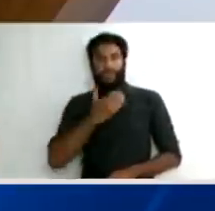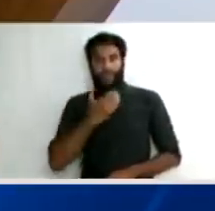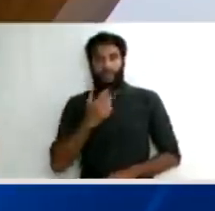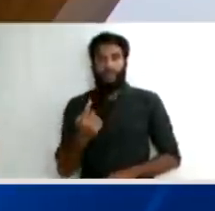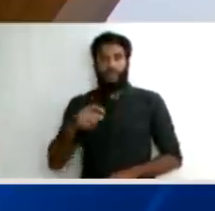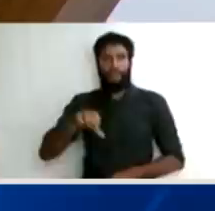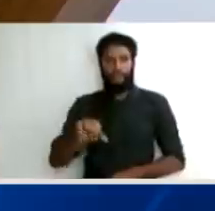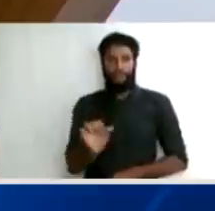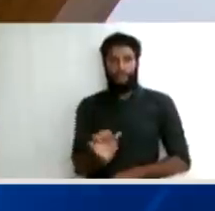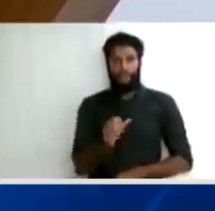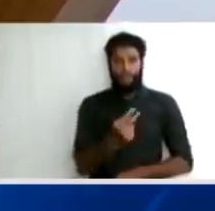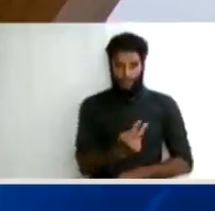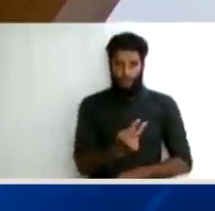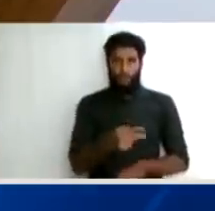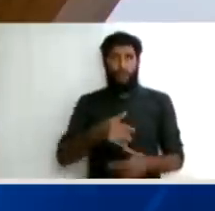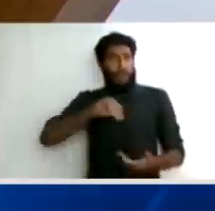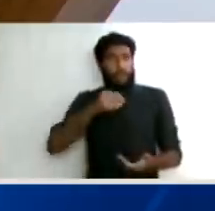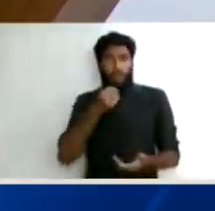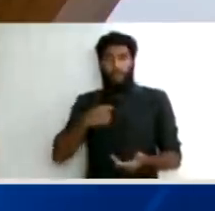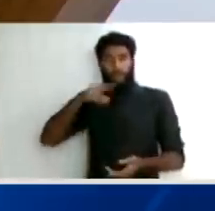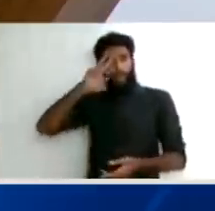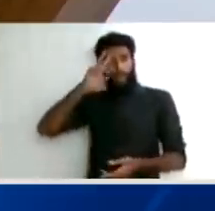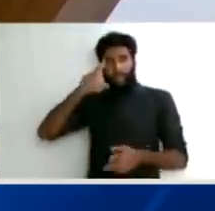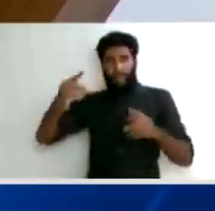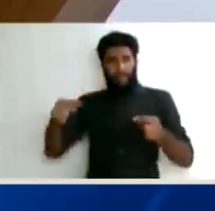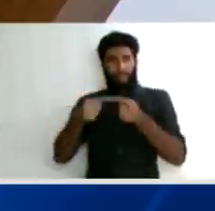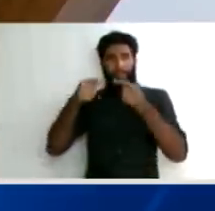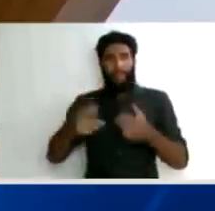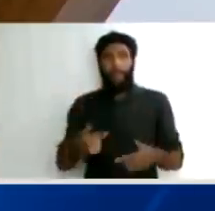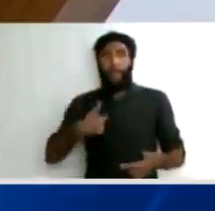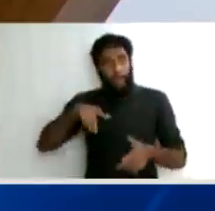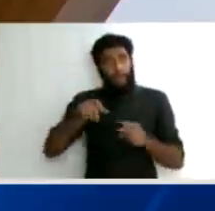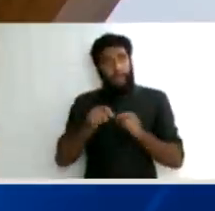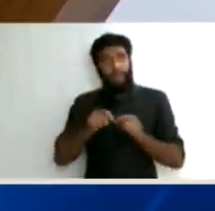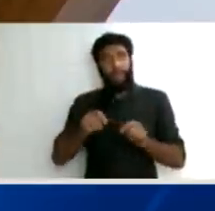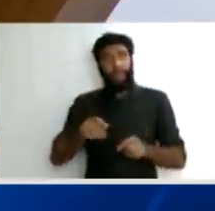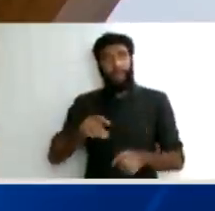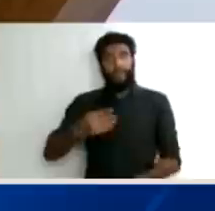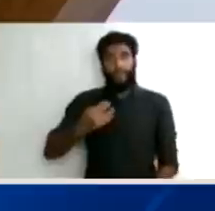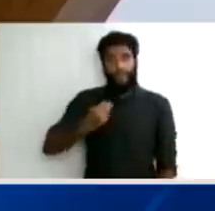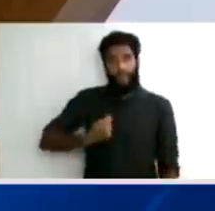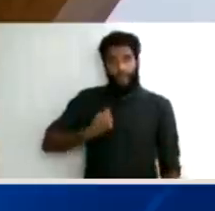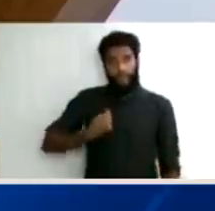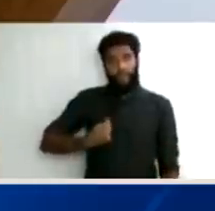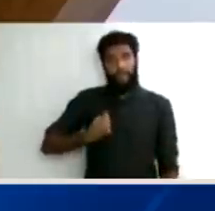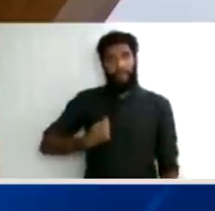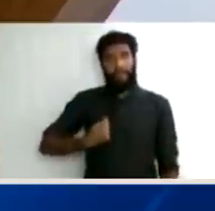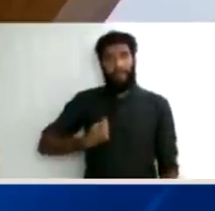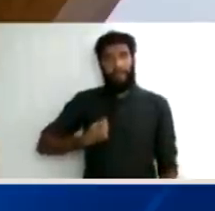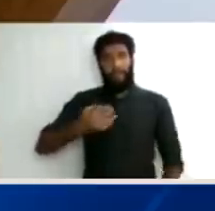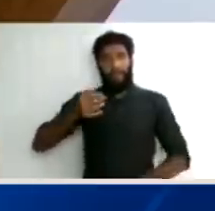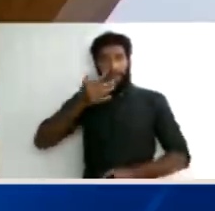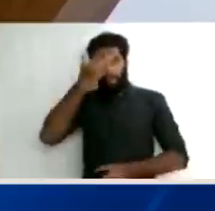provas produzidas. Se acompanhar o que diz o que decidiu o ministro Fachin, assim que for